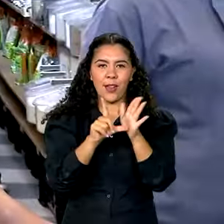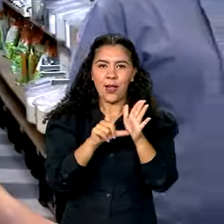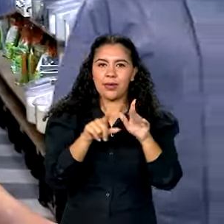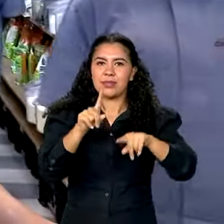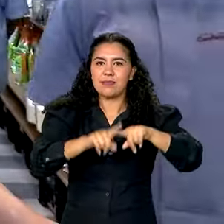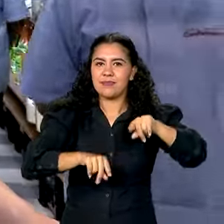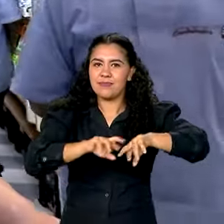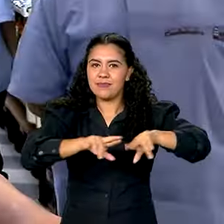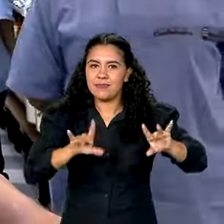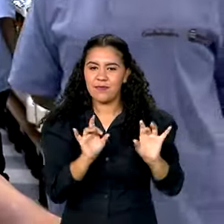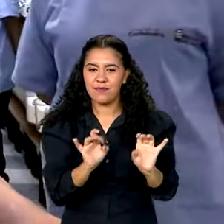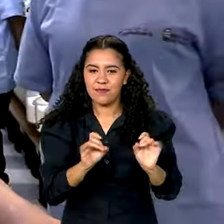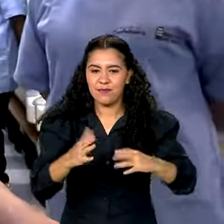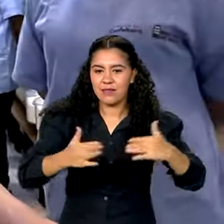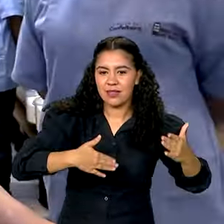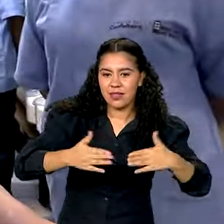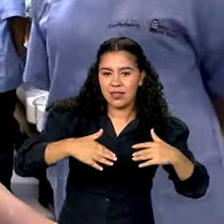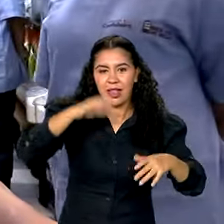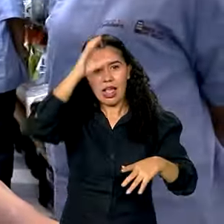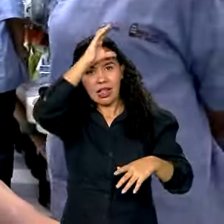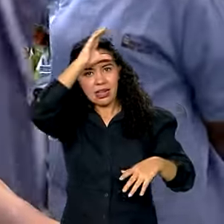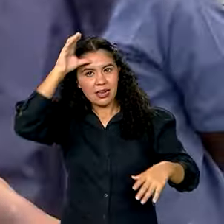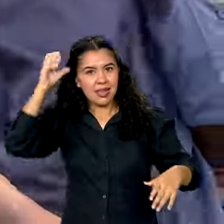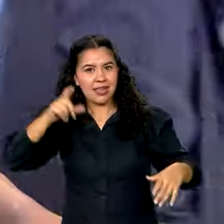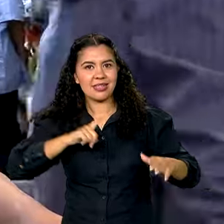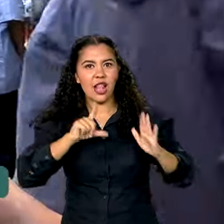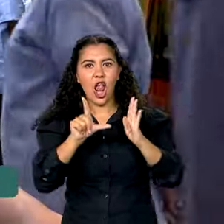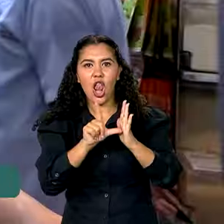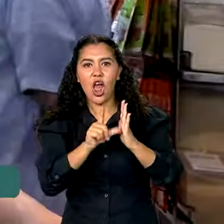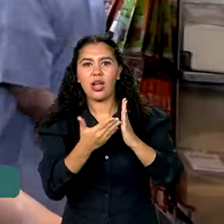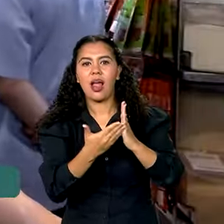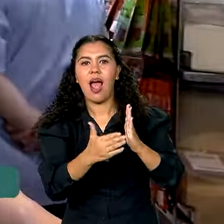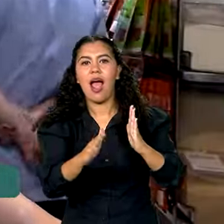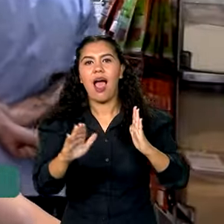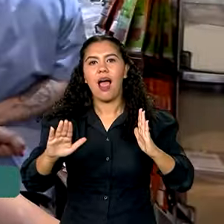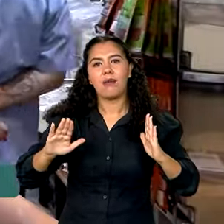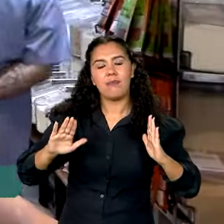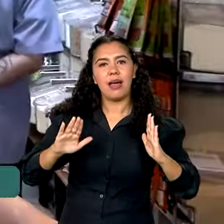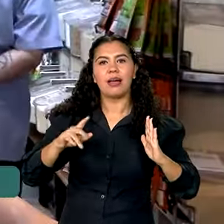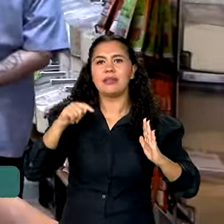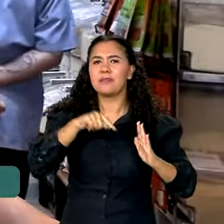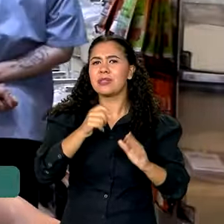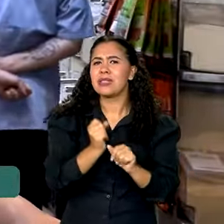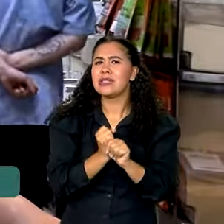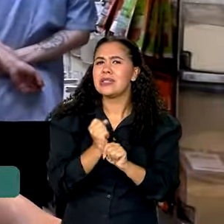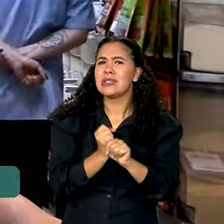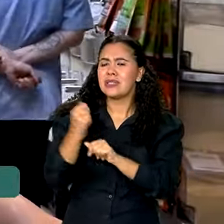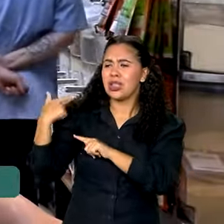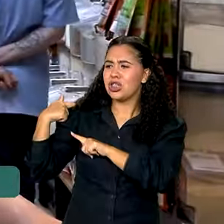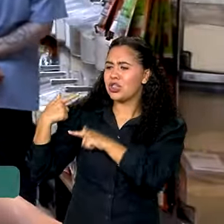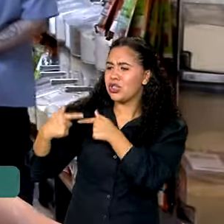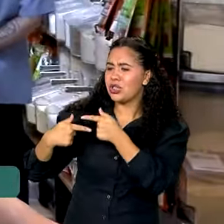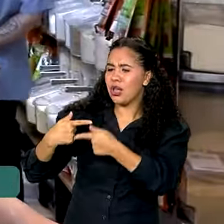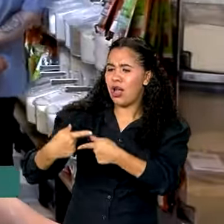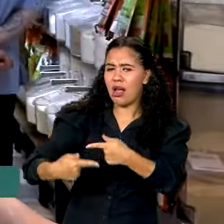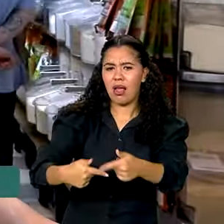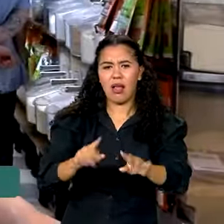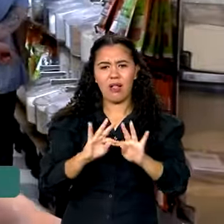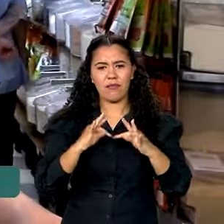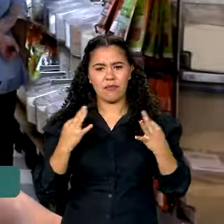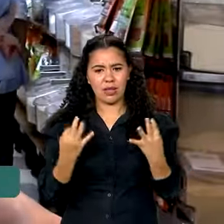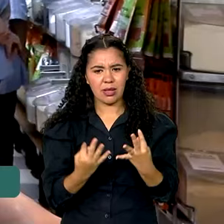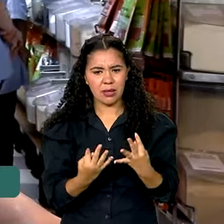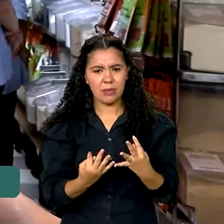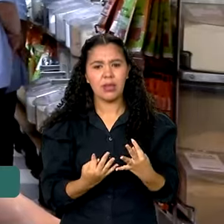produtos, receber nossos clientes, ter o nosso espaço aberto, assim, uma construção de muitos anos, assim, de muitas gerações da nossa família, né? Só